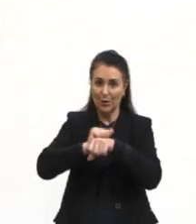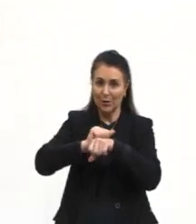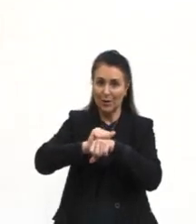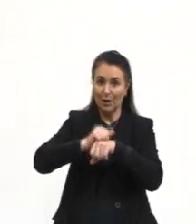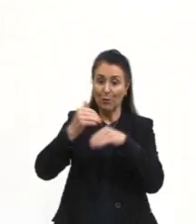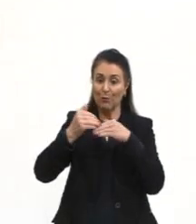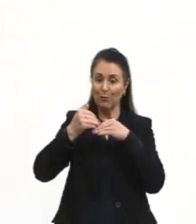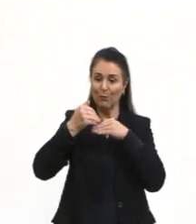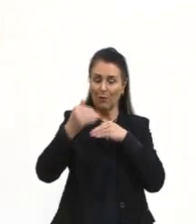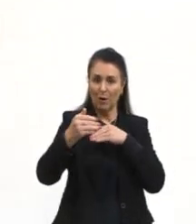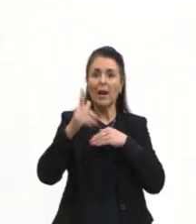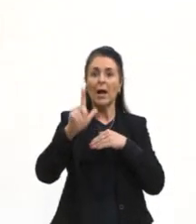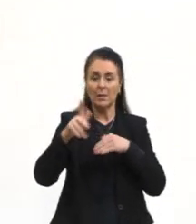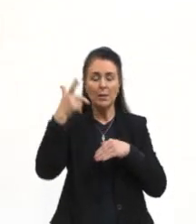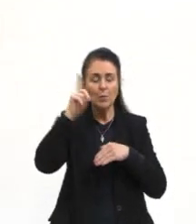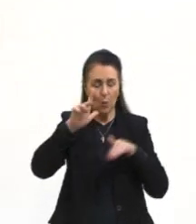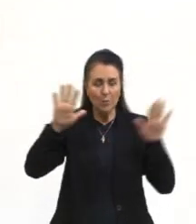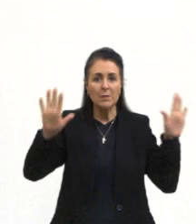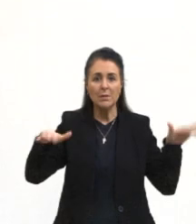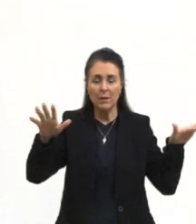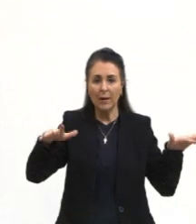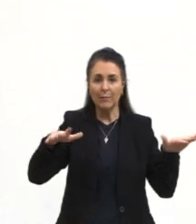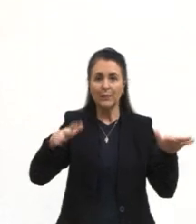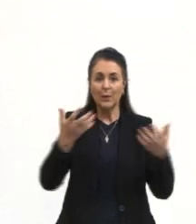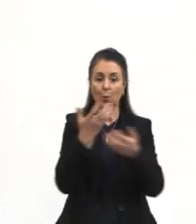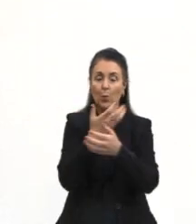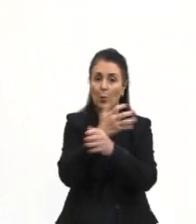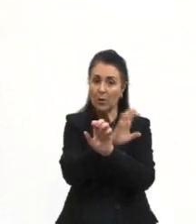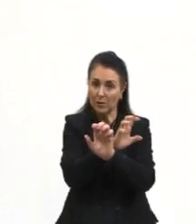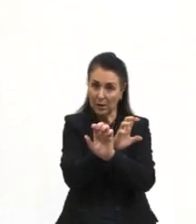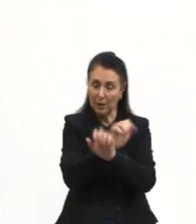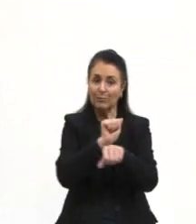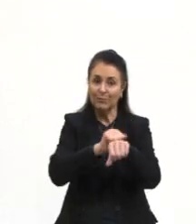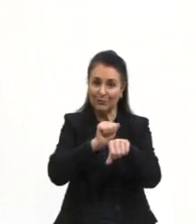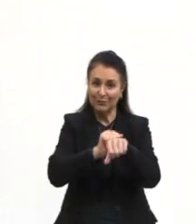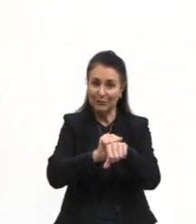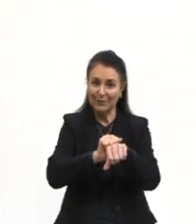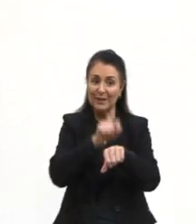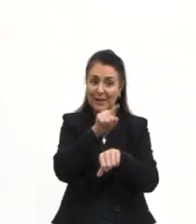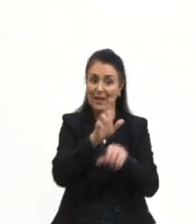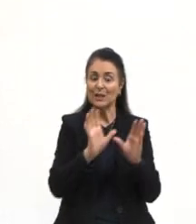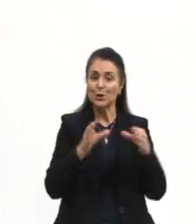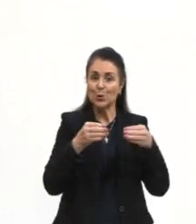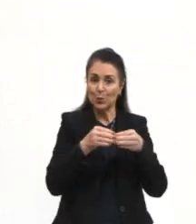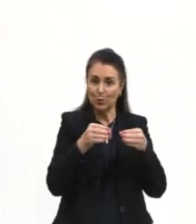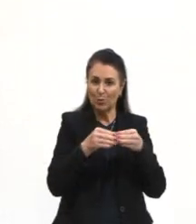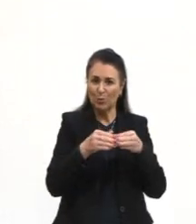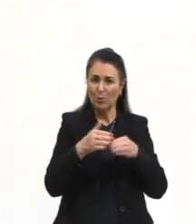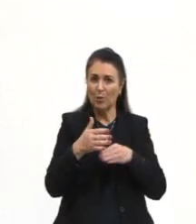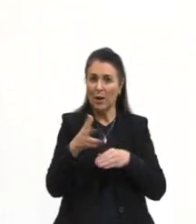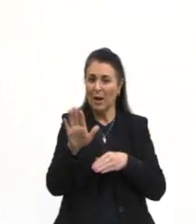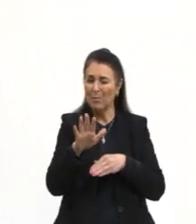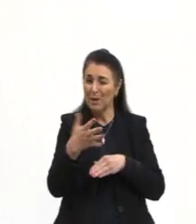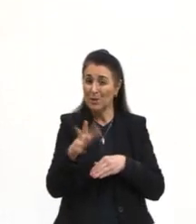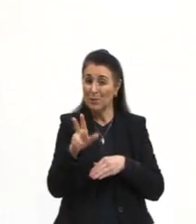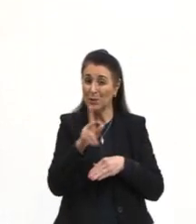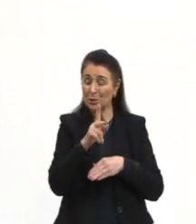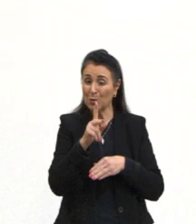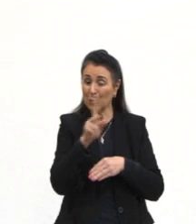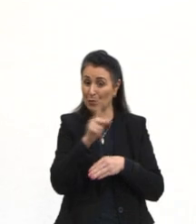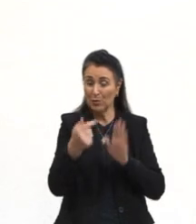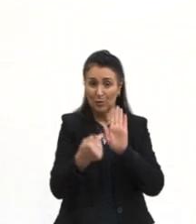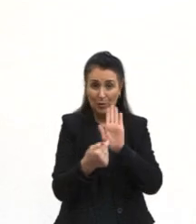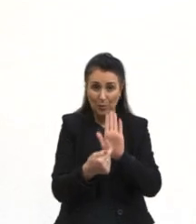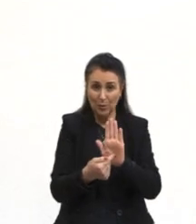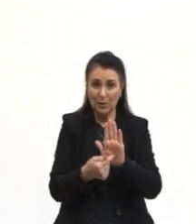apresentam, sim. O esqueleto, então, desses indivíduos, é mais ou menos assim. Eles têm ossos